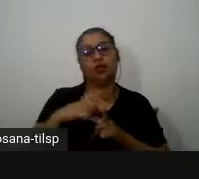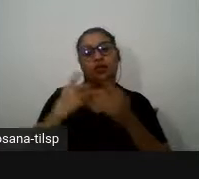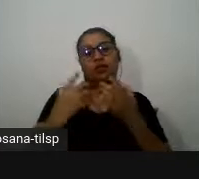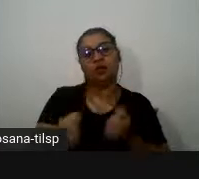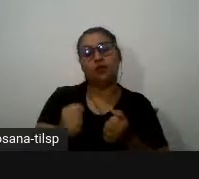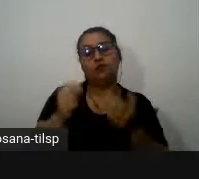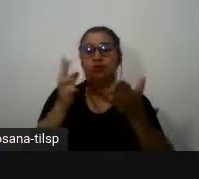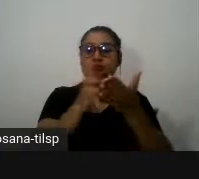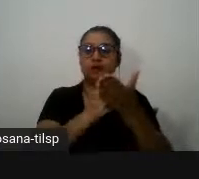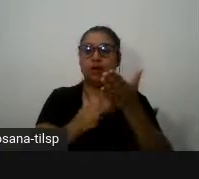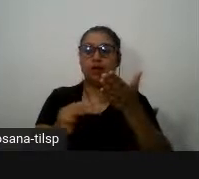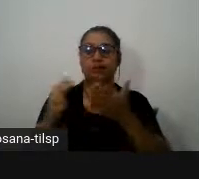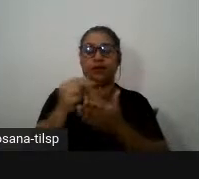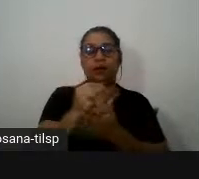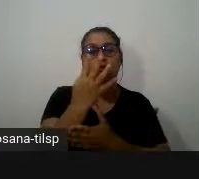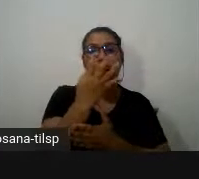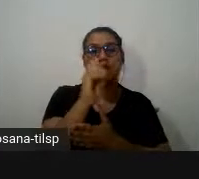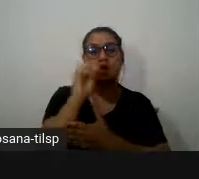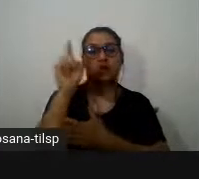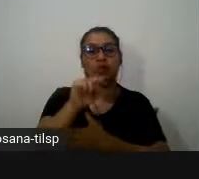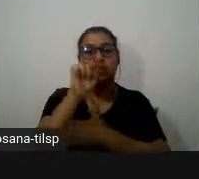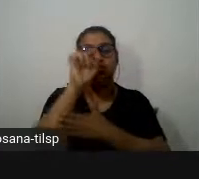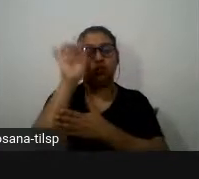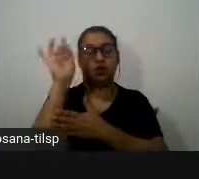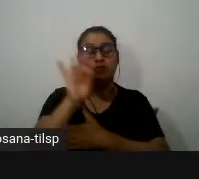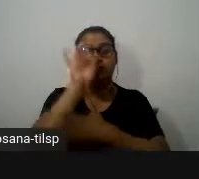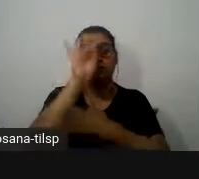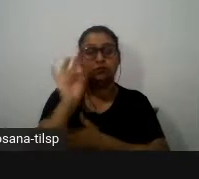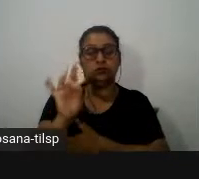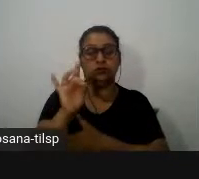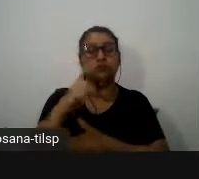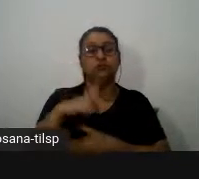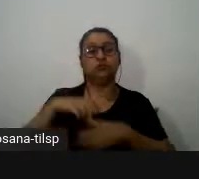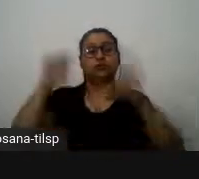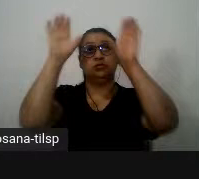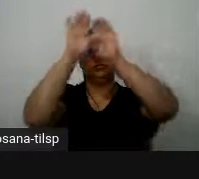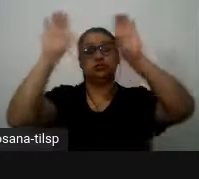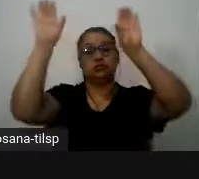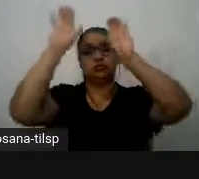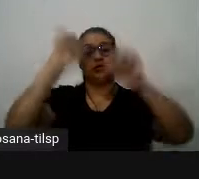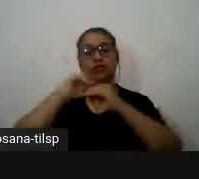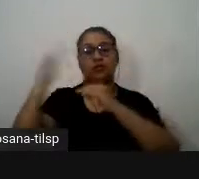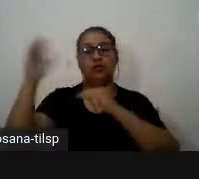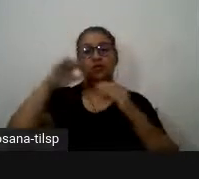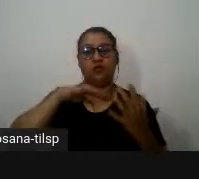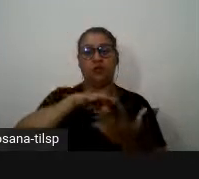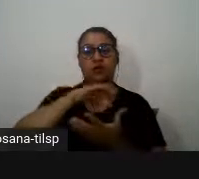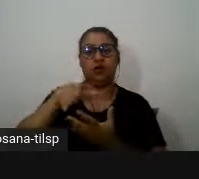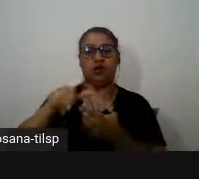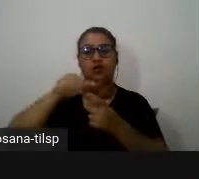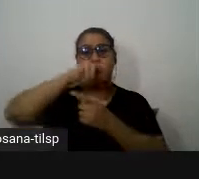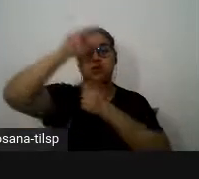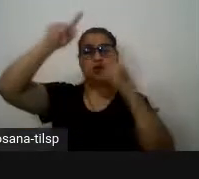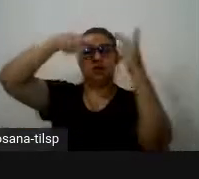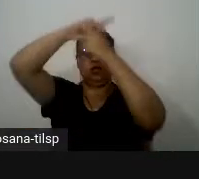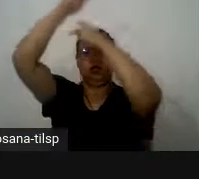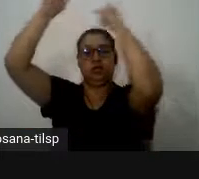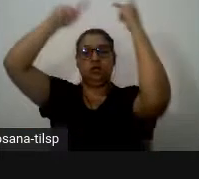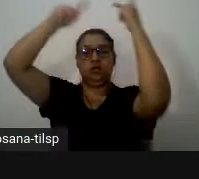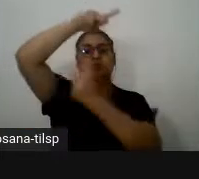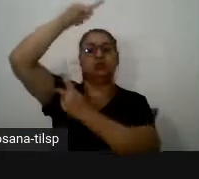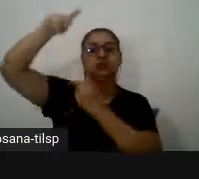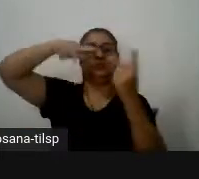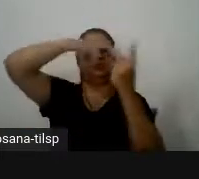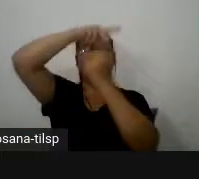céu e 2 milhões de galáxias é um título então constituído por uma citação